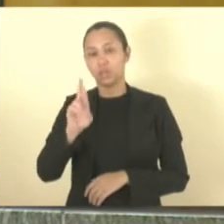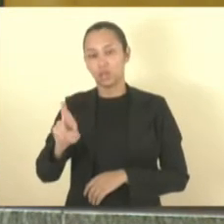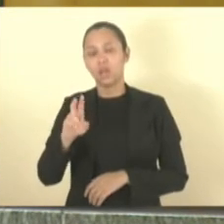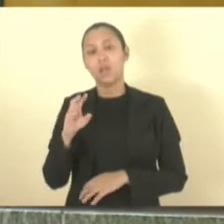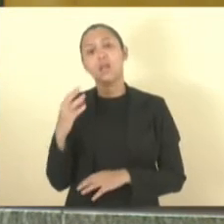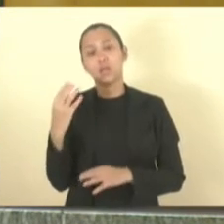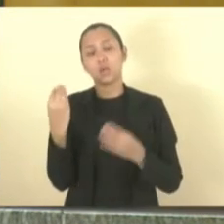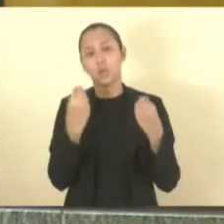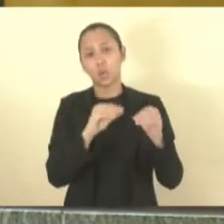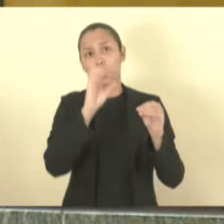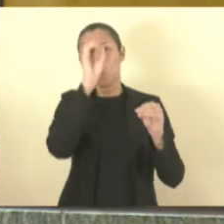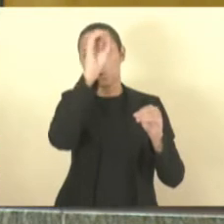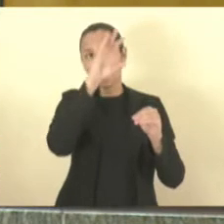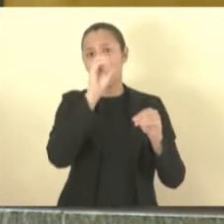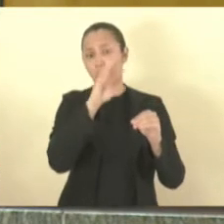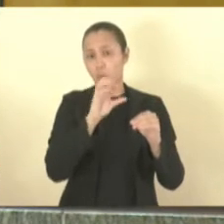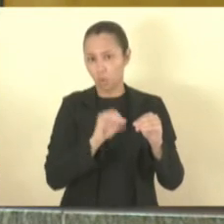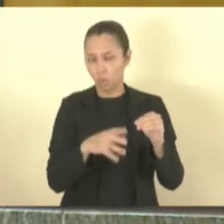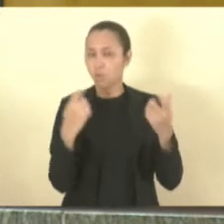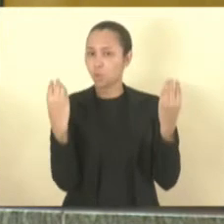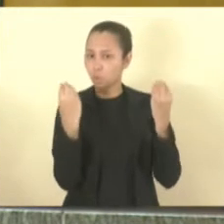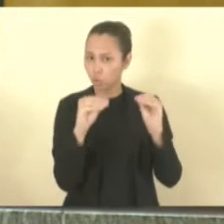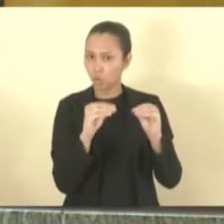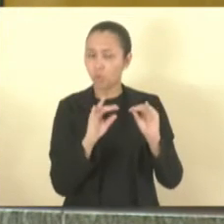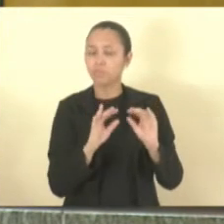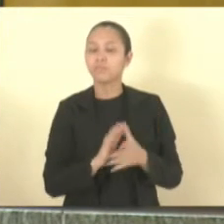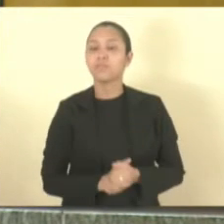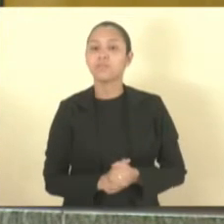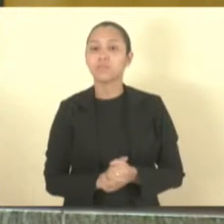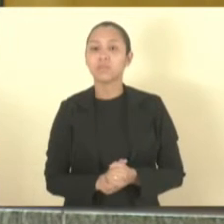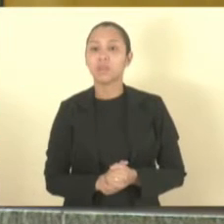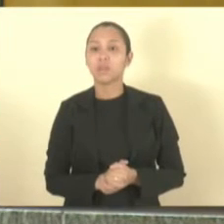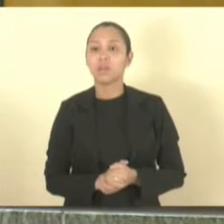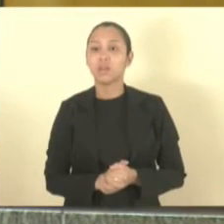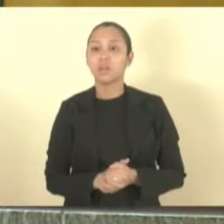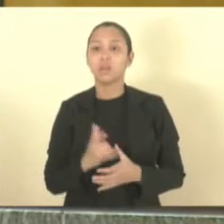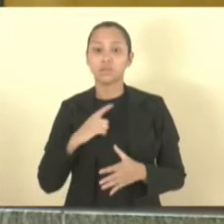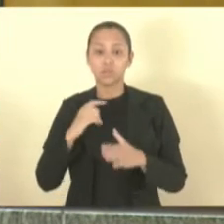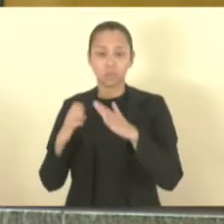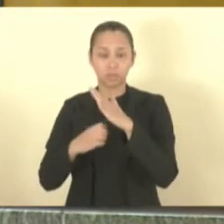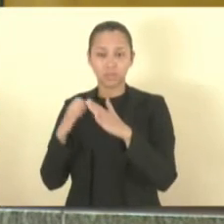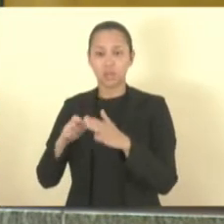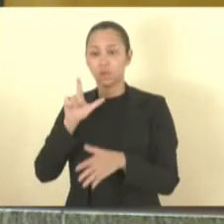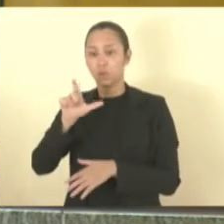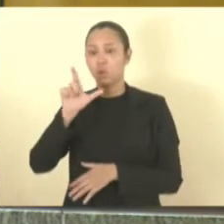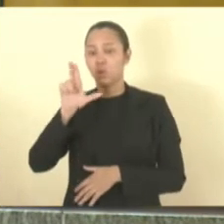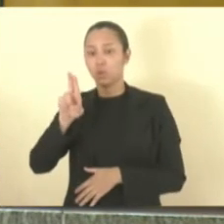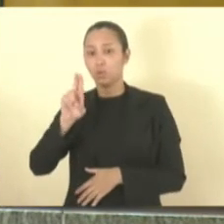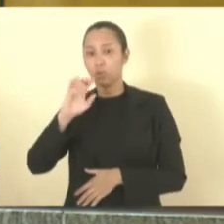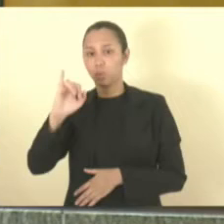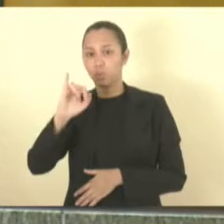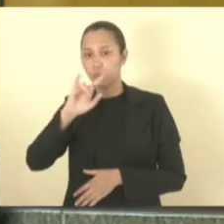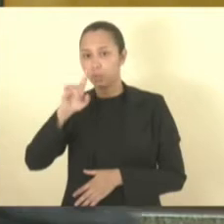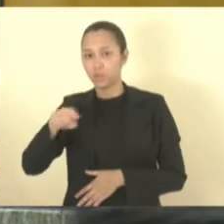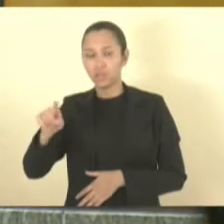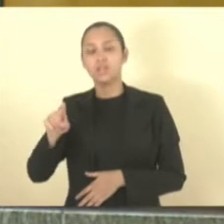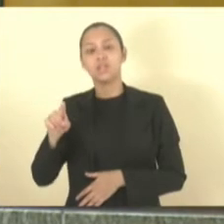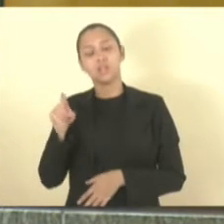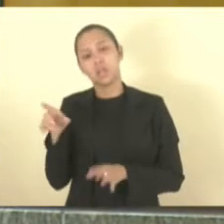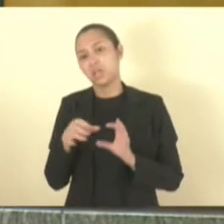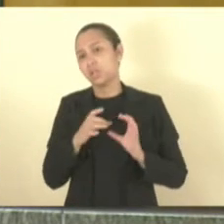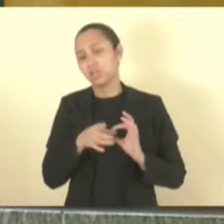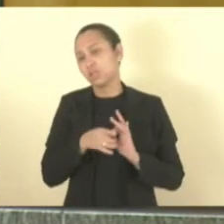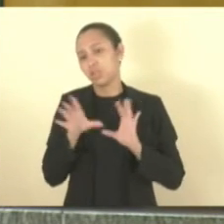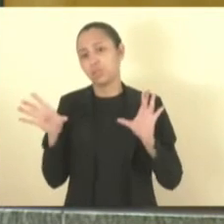semáforo, não obstante o empresário Luiz Carlos Haddad, naquela ocasião, ter se disponibilizado